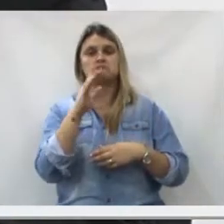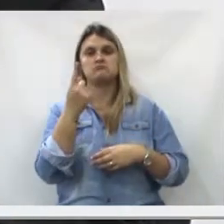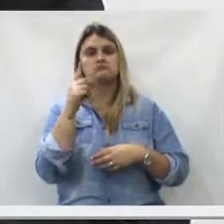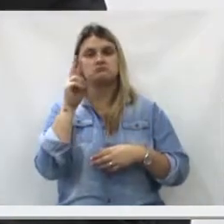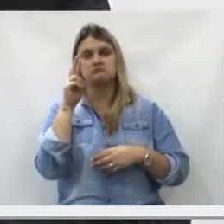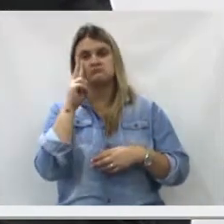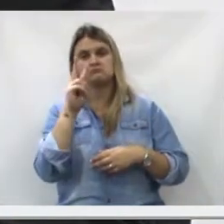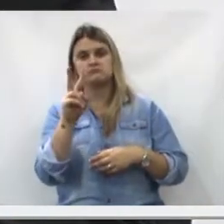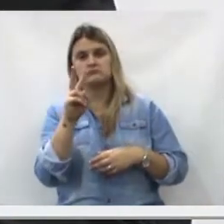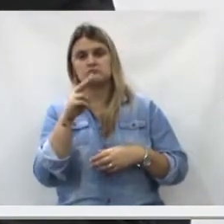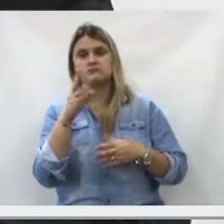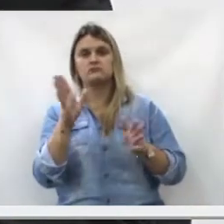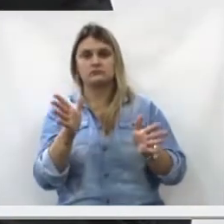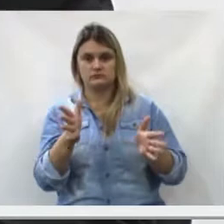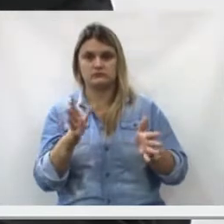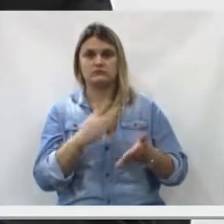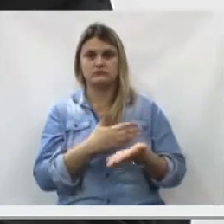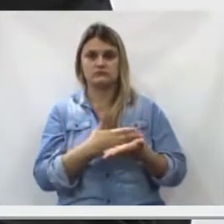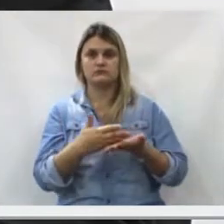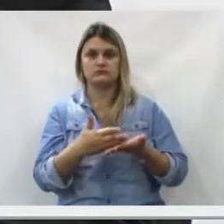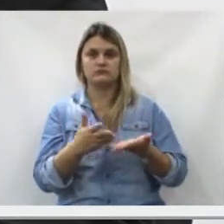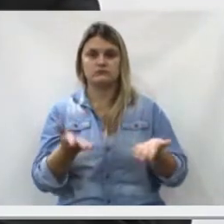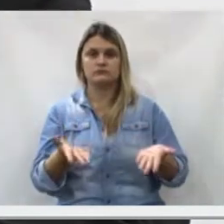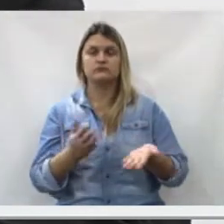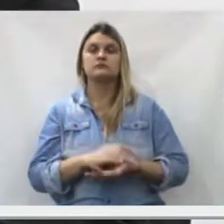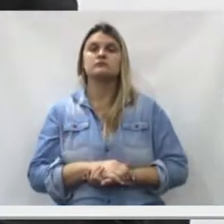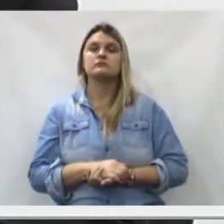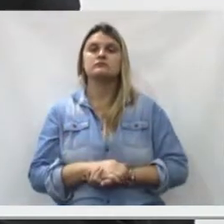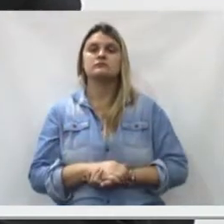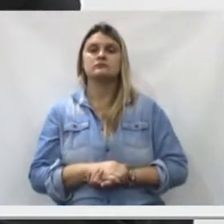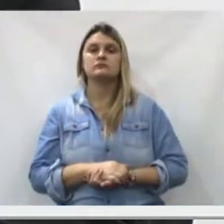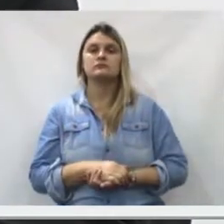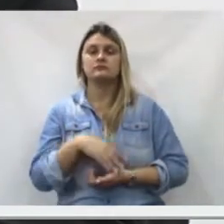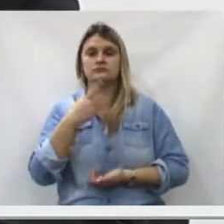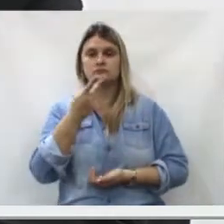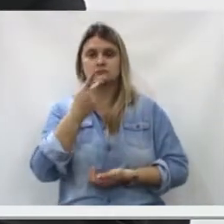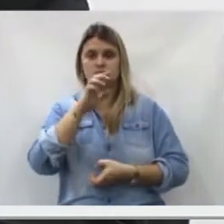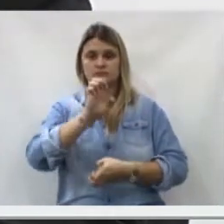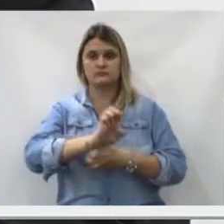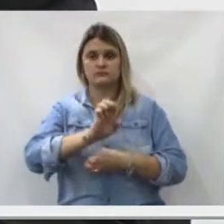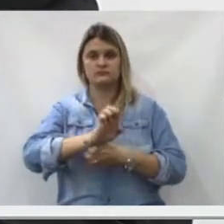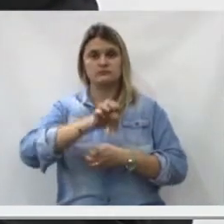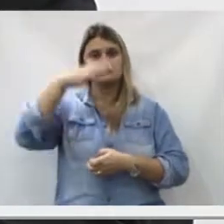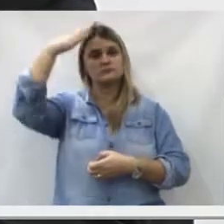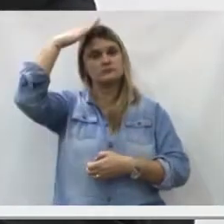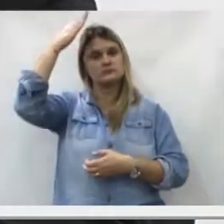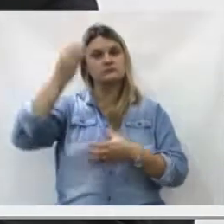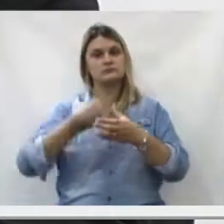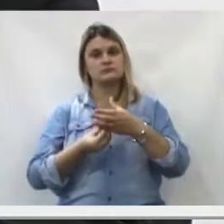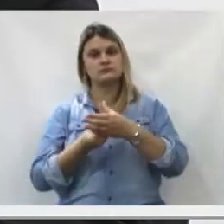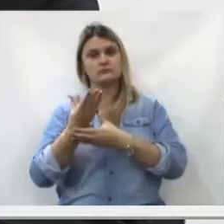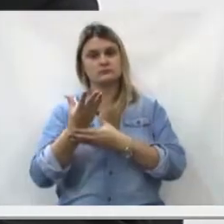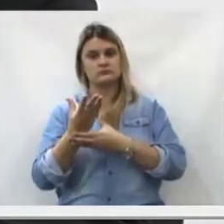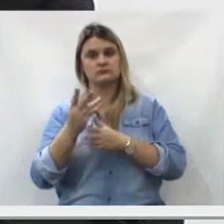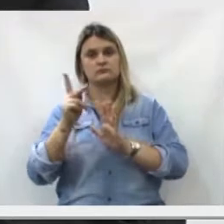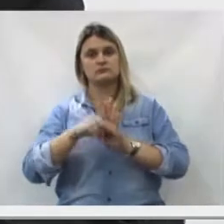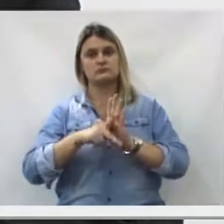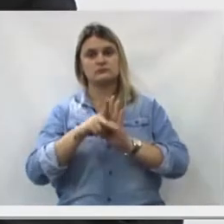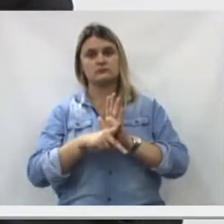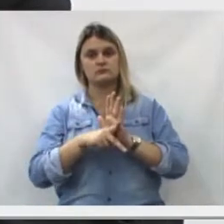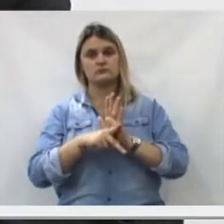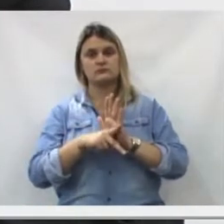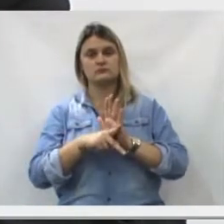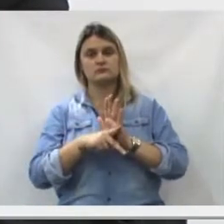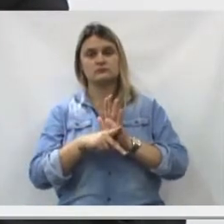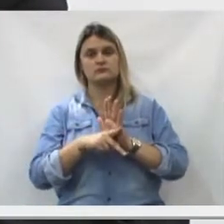anterior e para quem não tem o conhecimento e que está nos acompanhando na data de hoje, dizer que o